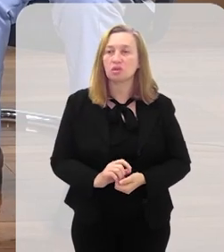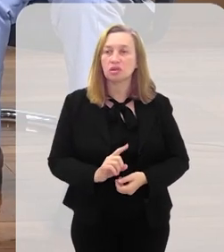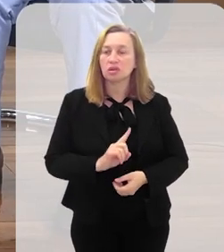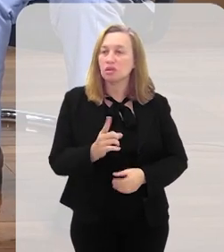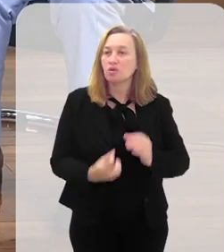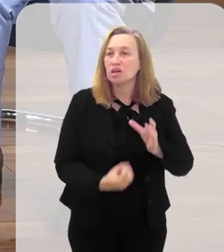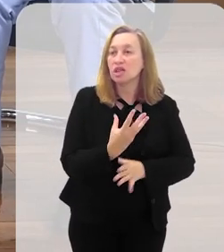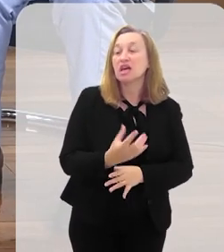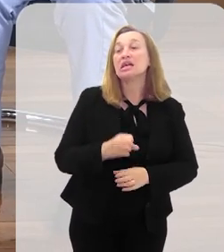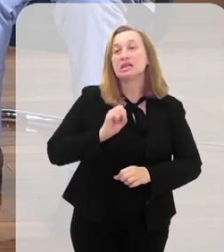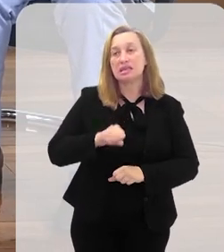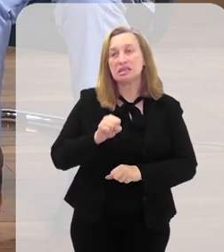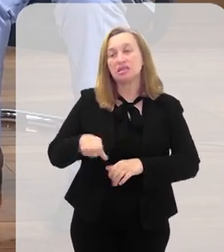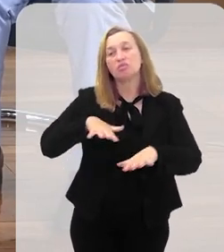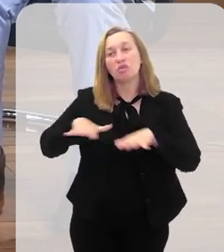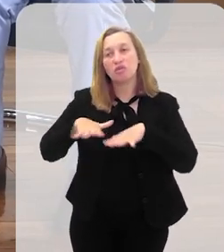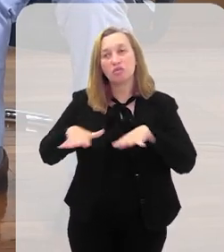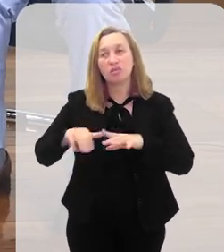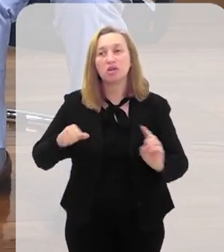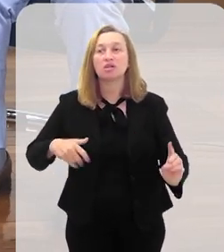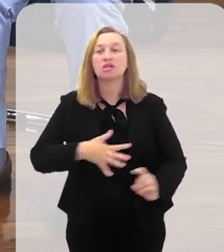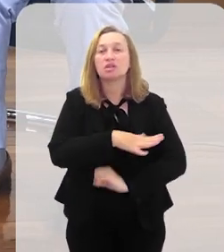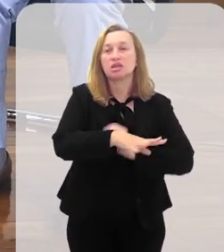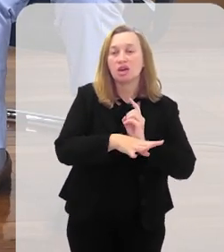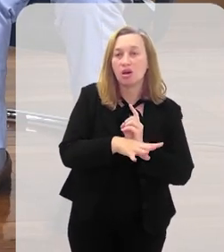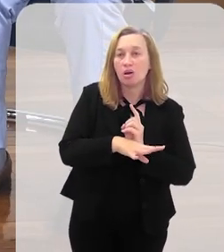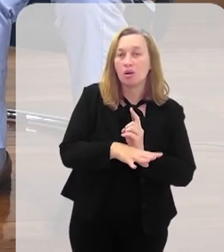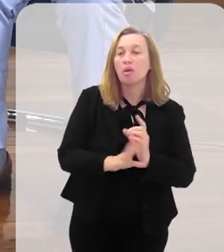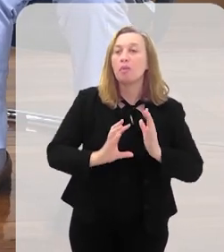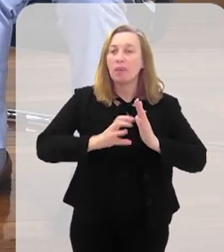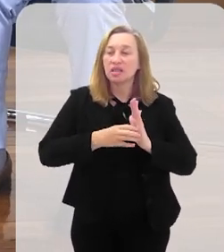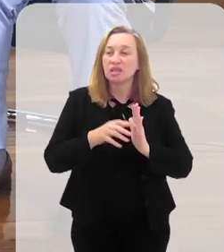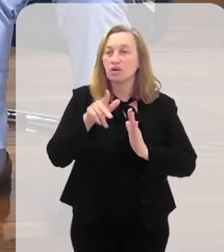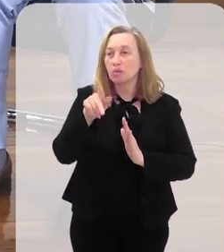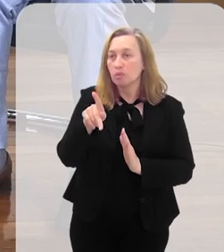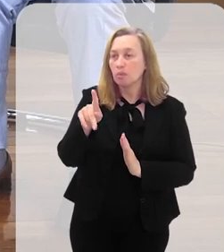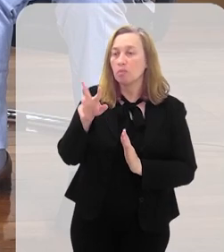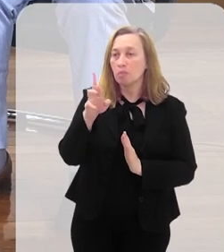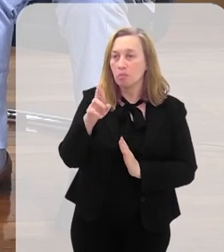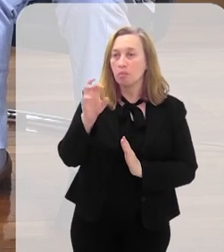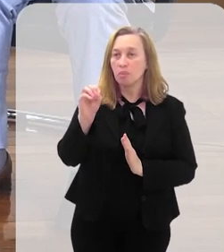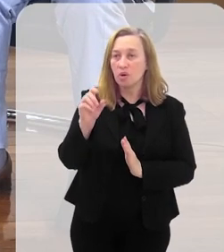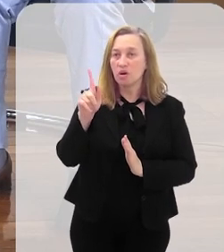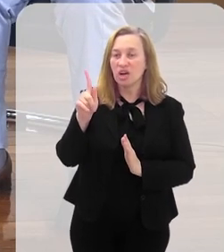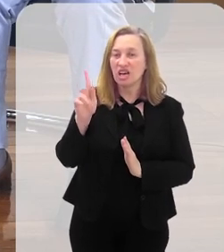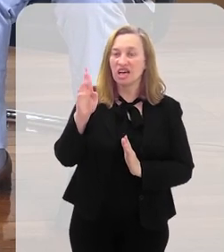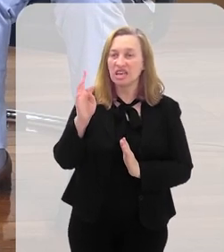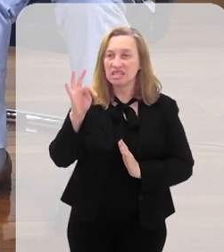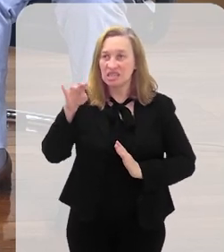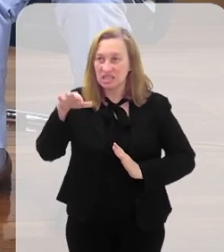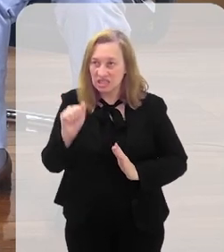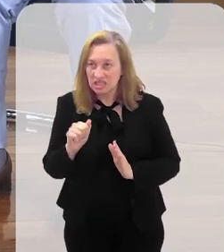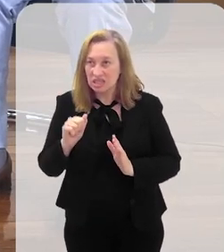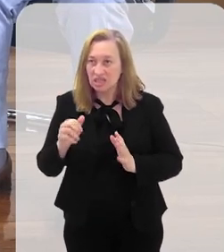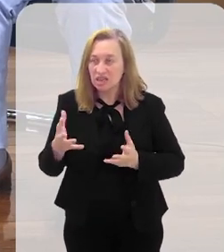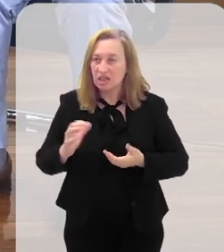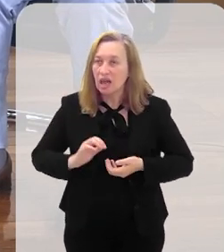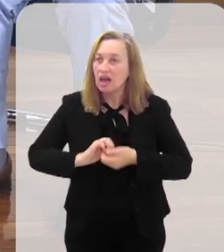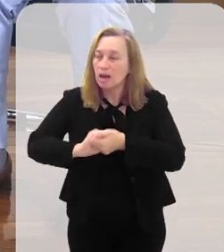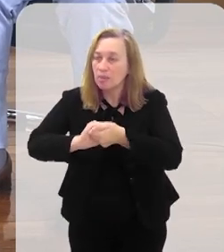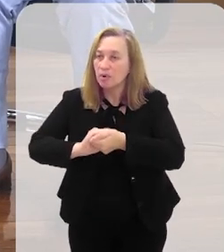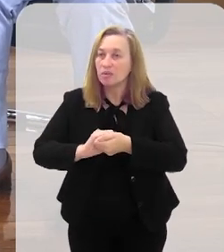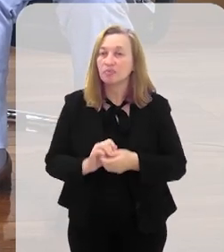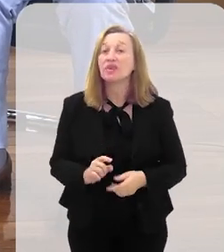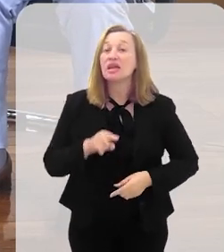Nasce no movimento social e, obviamente, os partidos progressistas e lideranças negras importantes como José Mario e outros acabam abraçando.